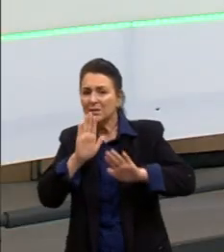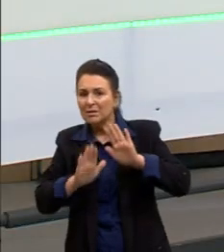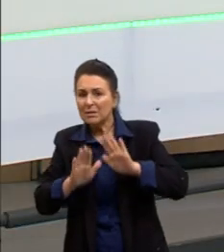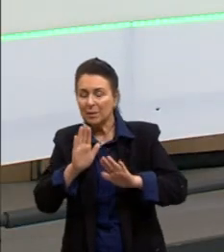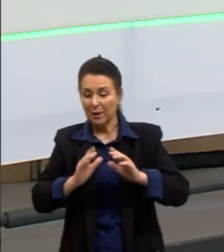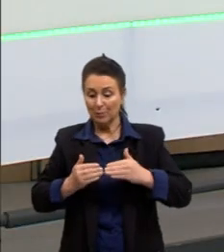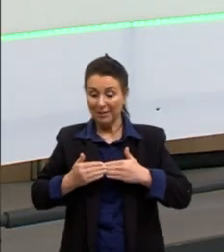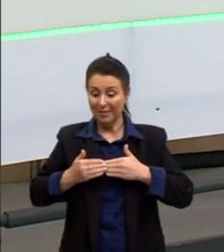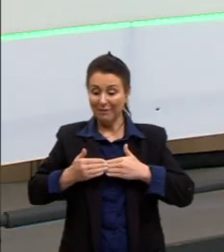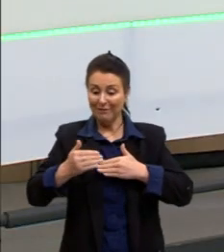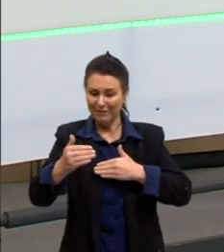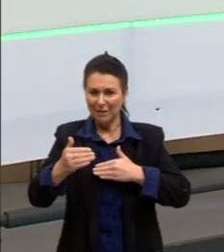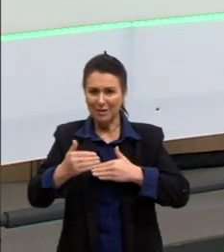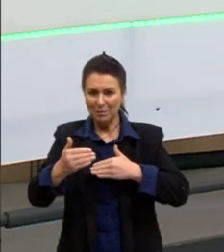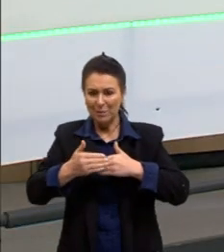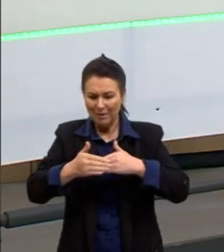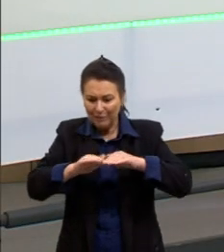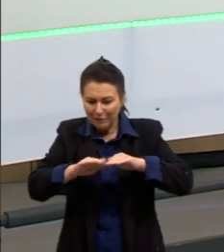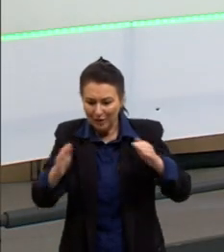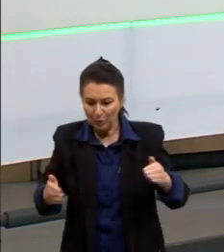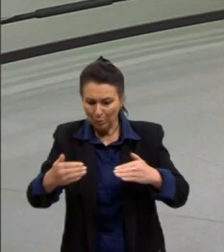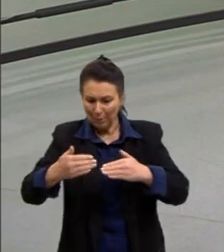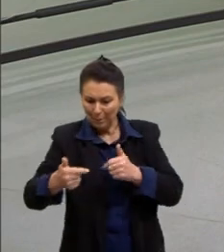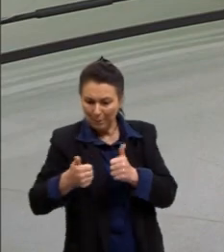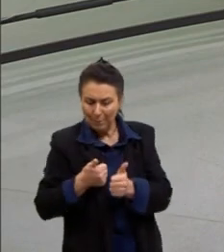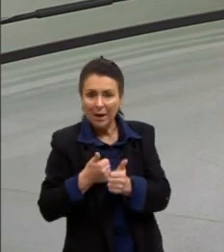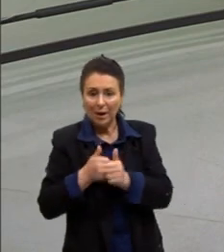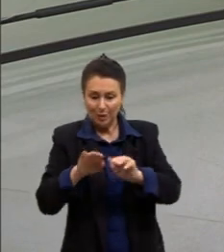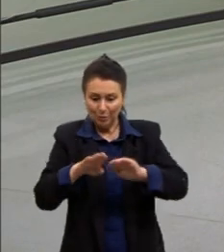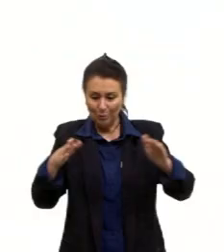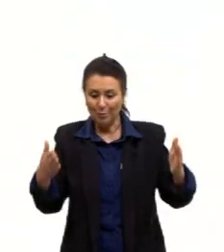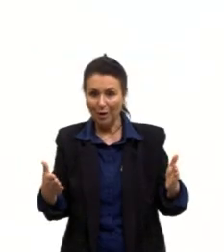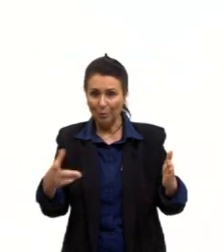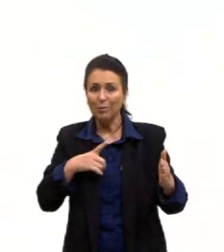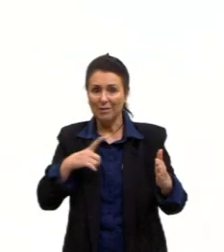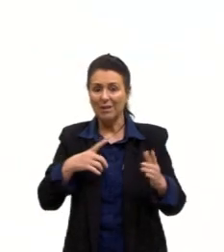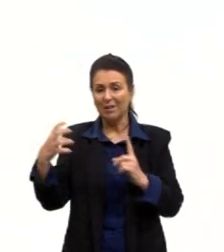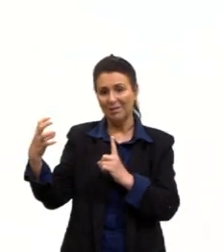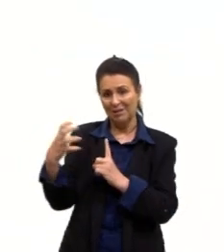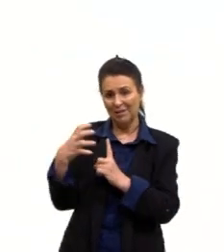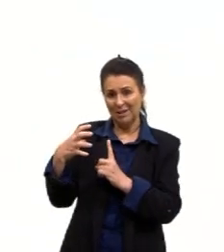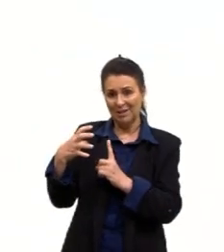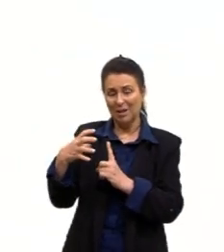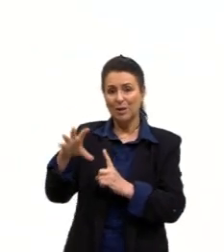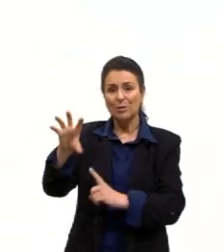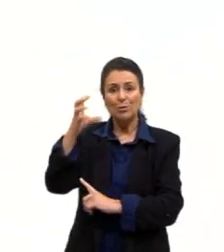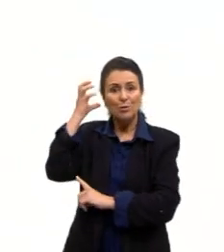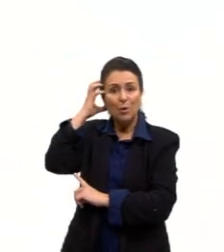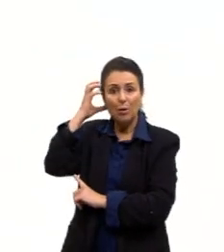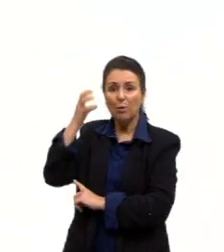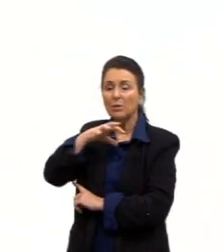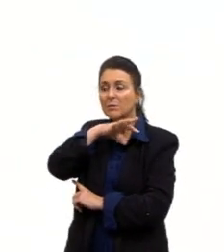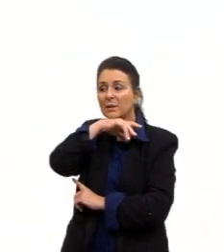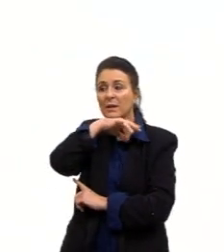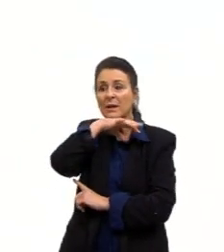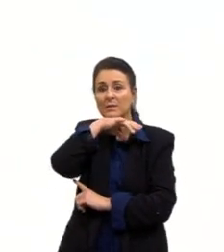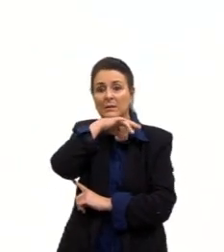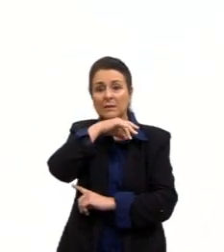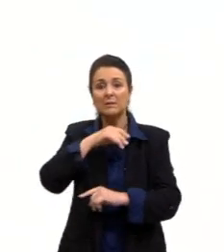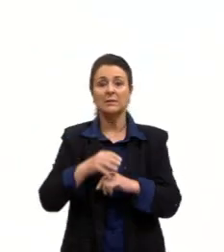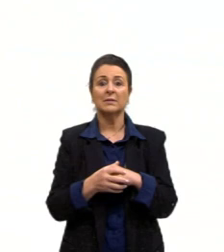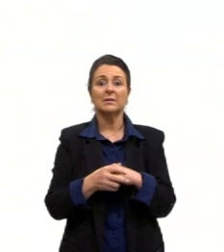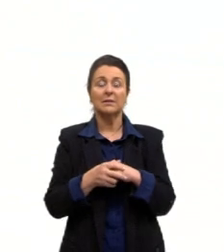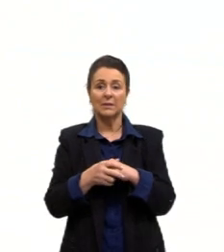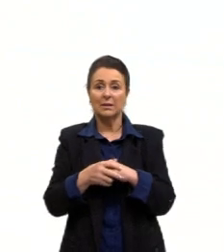frente do palco podem então sofrer essa interferência destrutiva e som ficar ruim. Acontece, alguém talvez já tenha